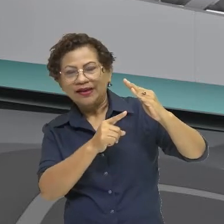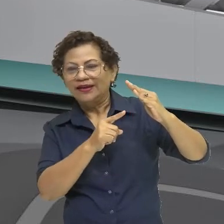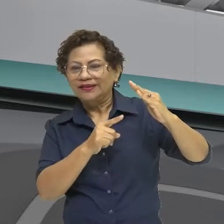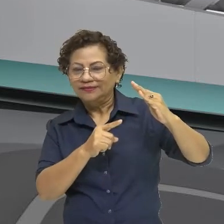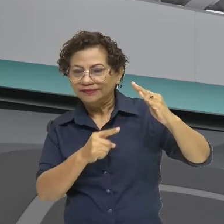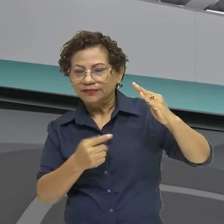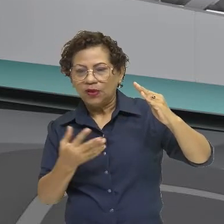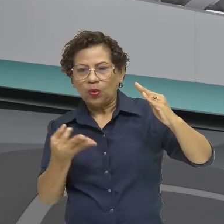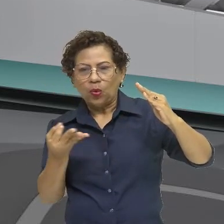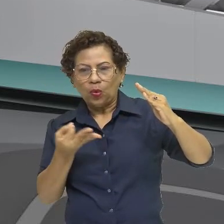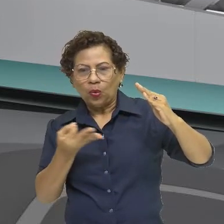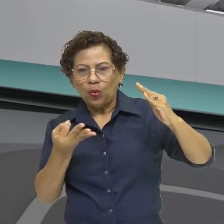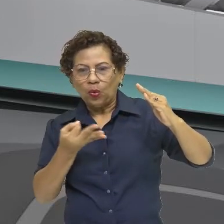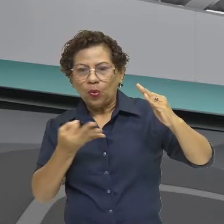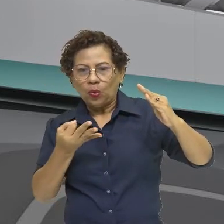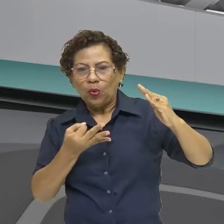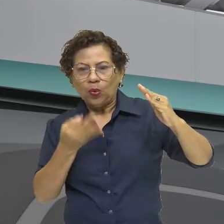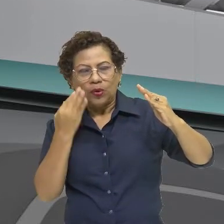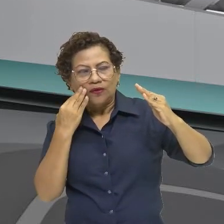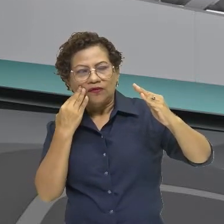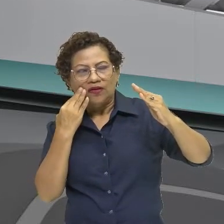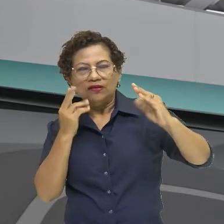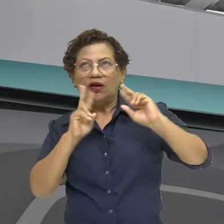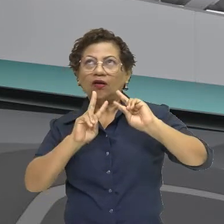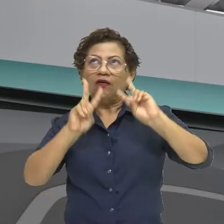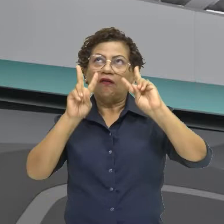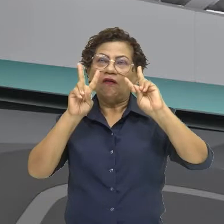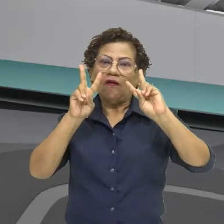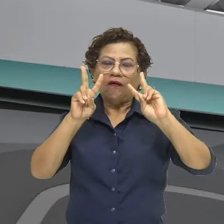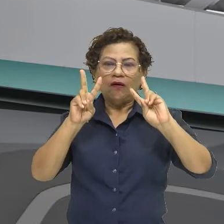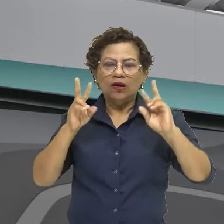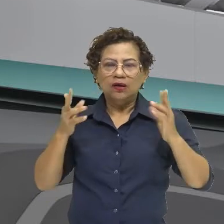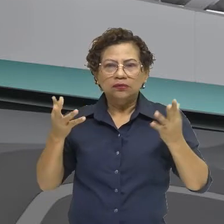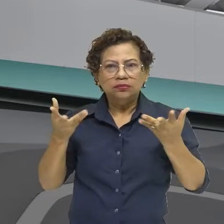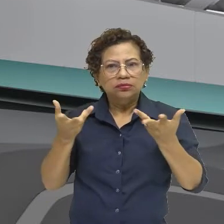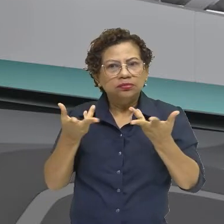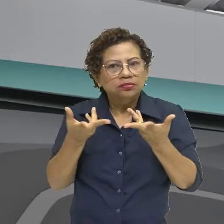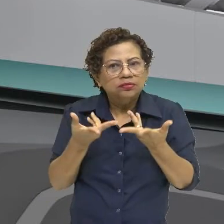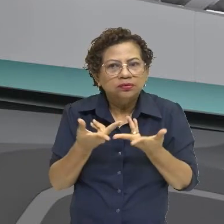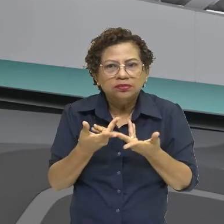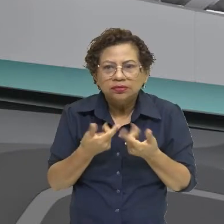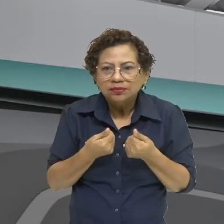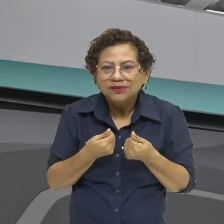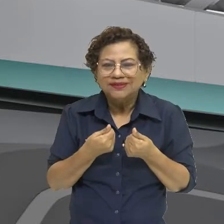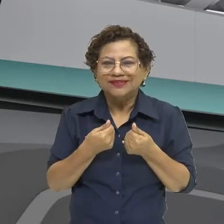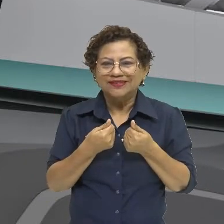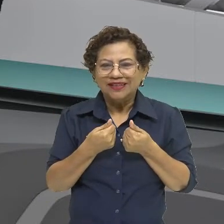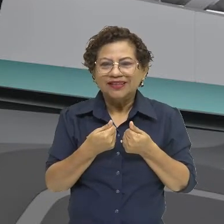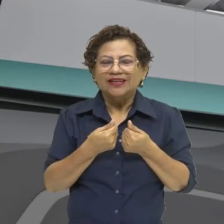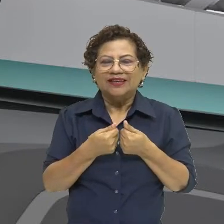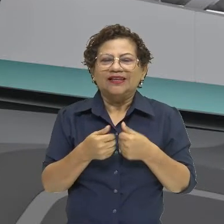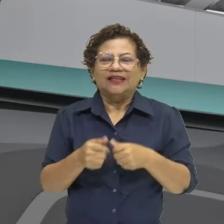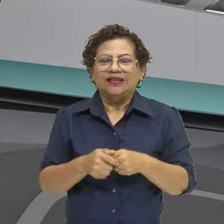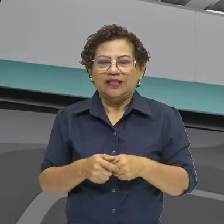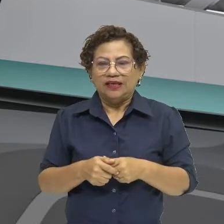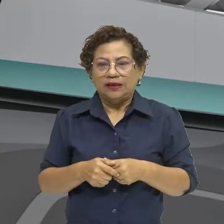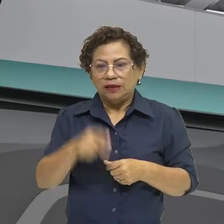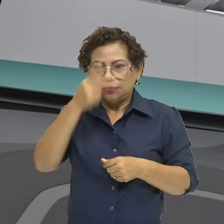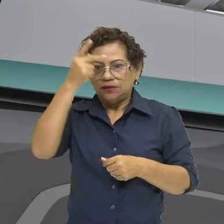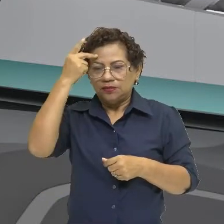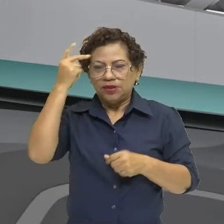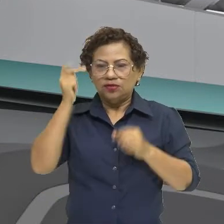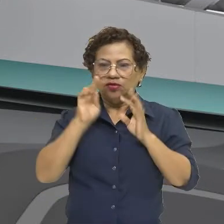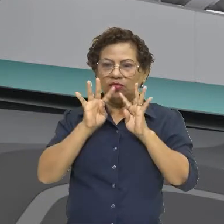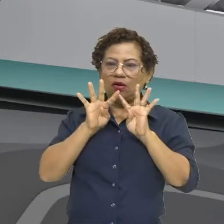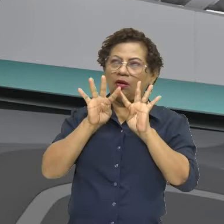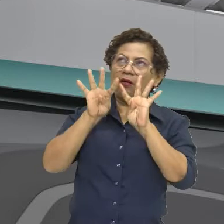como se aparecesse o celestial. Sabe? Aquela questão da profundidade, do público olhar e,